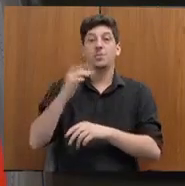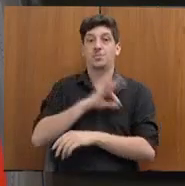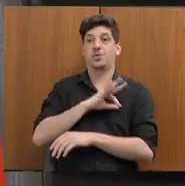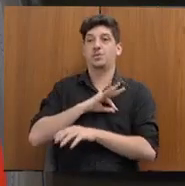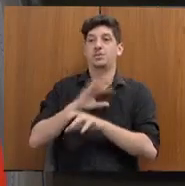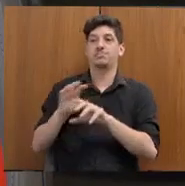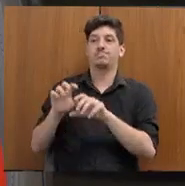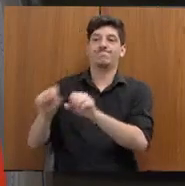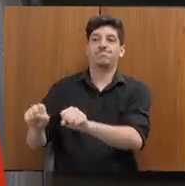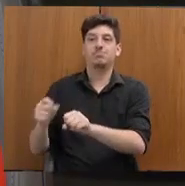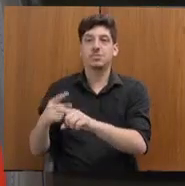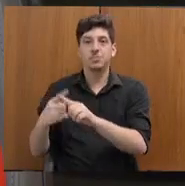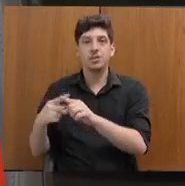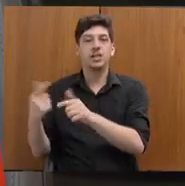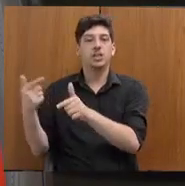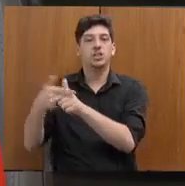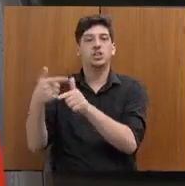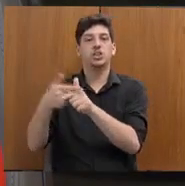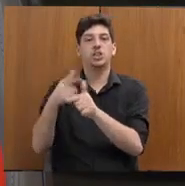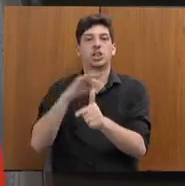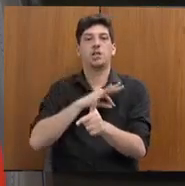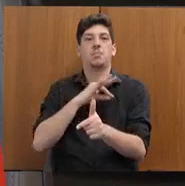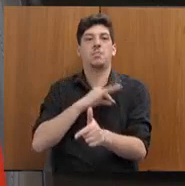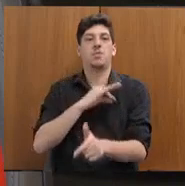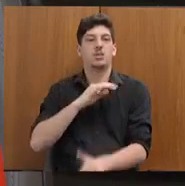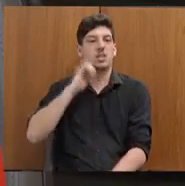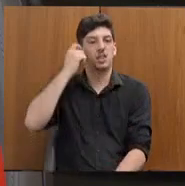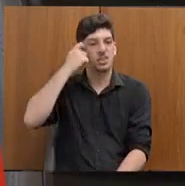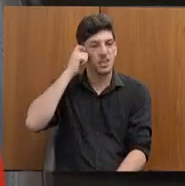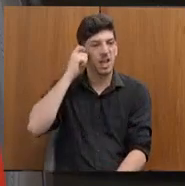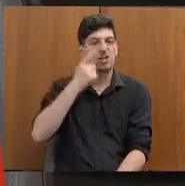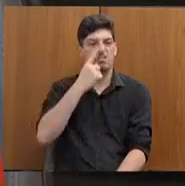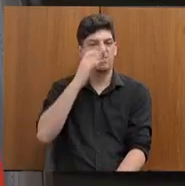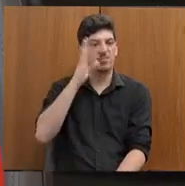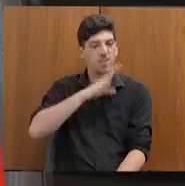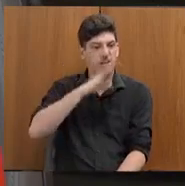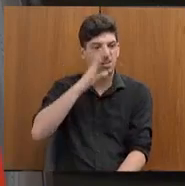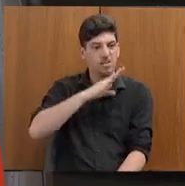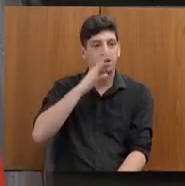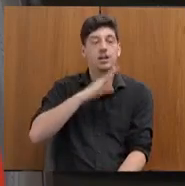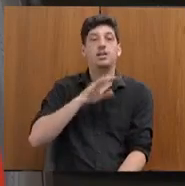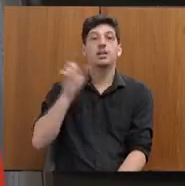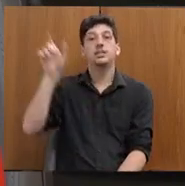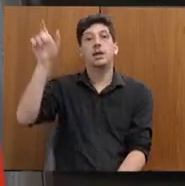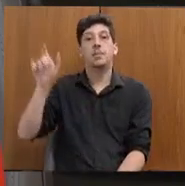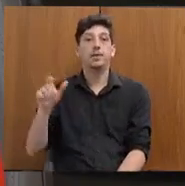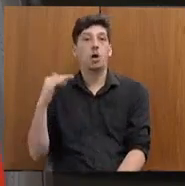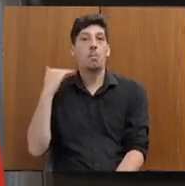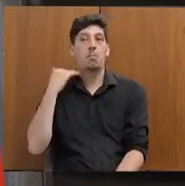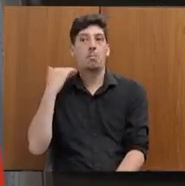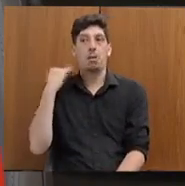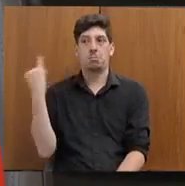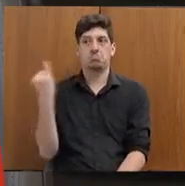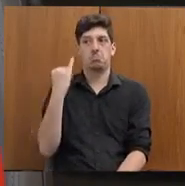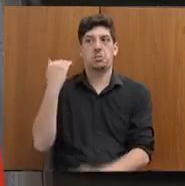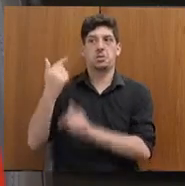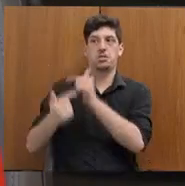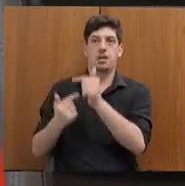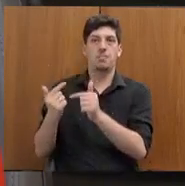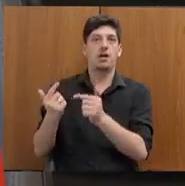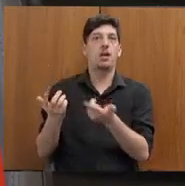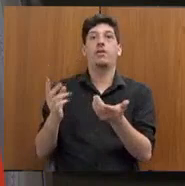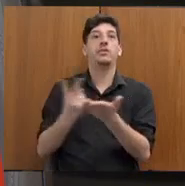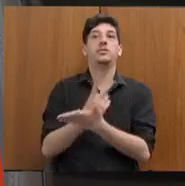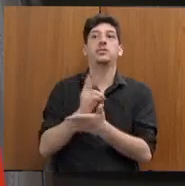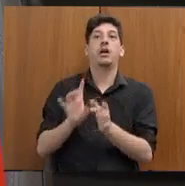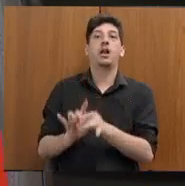ficou xingando o militar de negro, fedoreto. Como ela é uma pessoa que trabalha em um grande banco público, ela foi liberada, mas nós estamos aqui